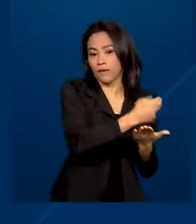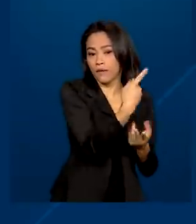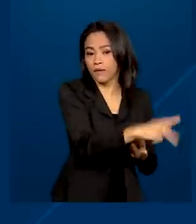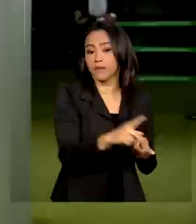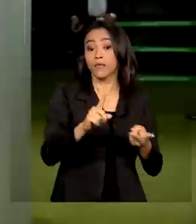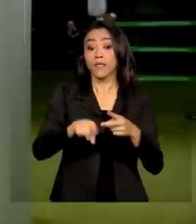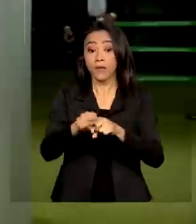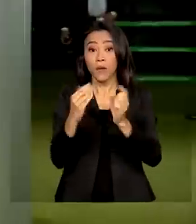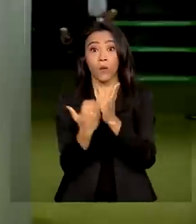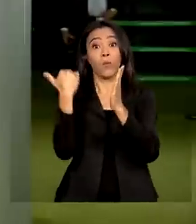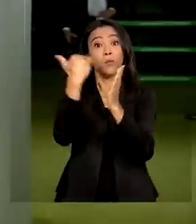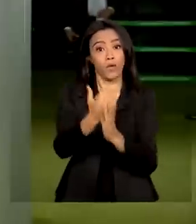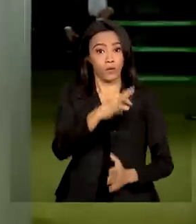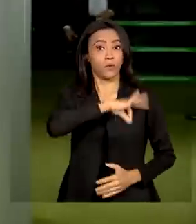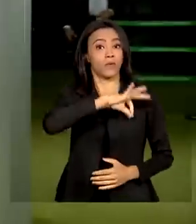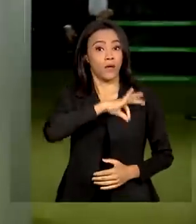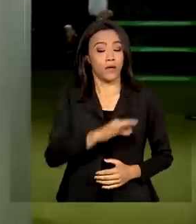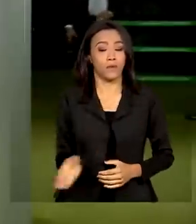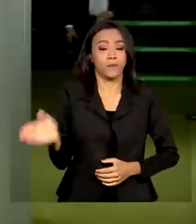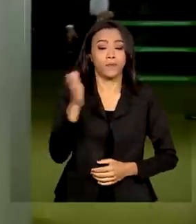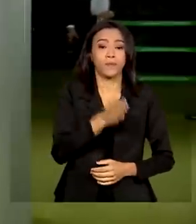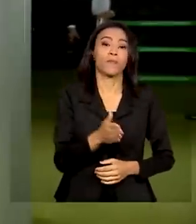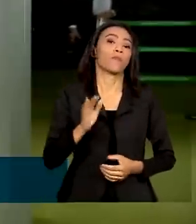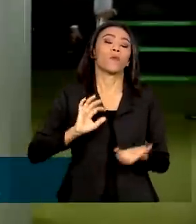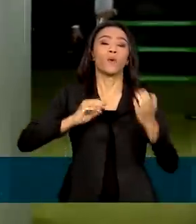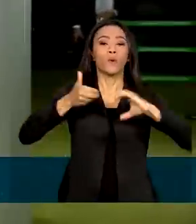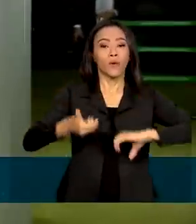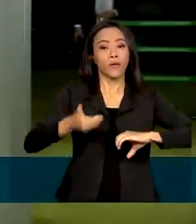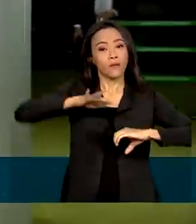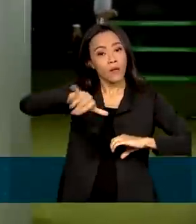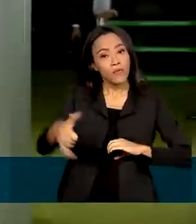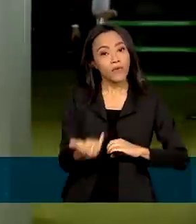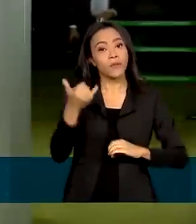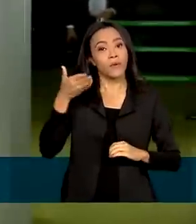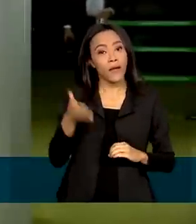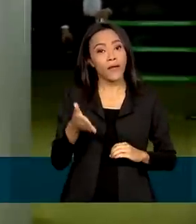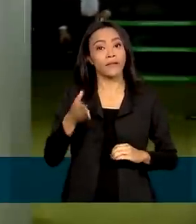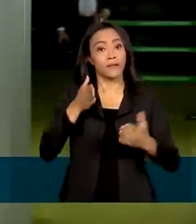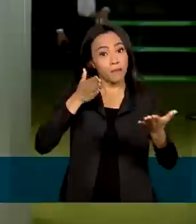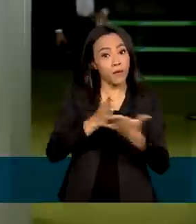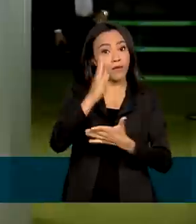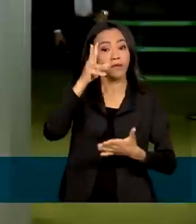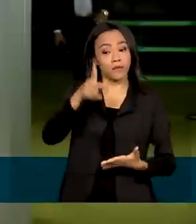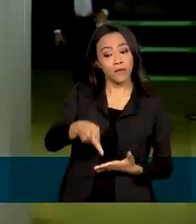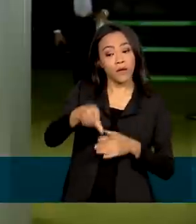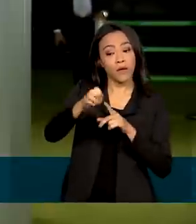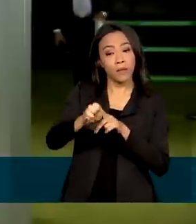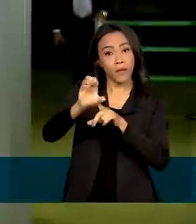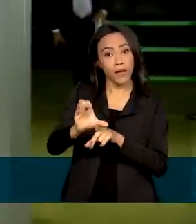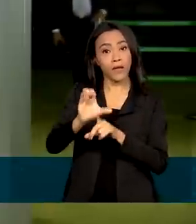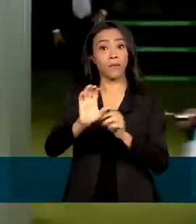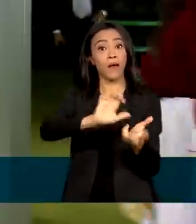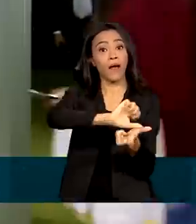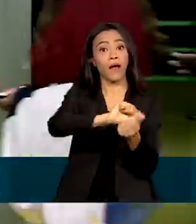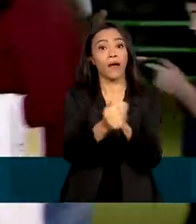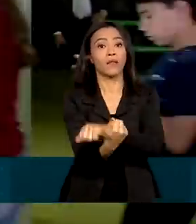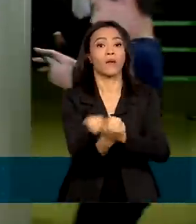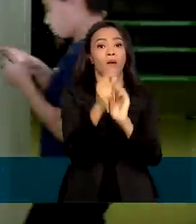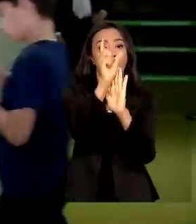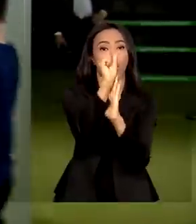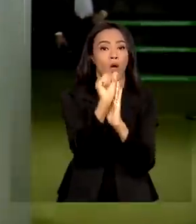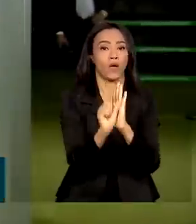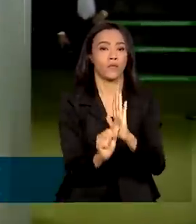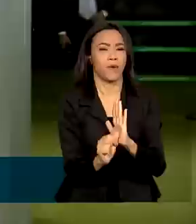salário mínimo. O Congresso aproveitou a tramitação da PEC da transição para adequar o orçamento do ano que vem àquela